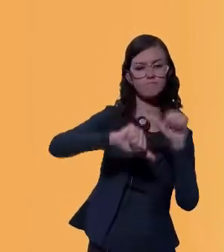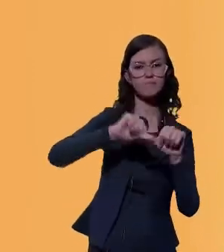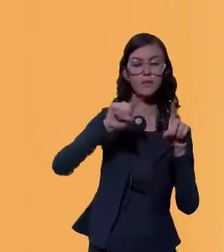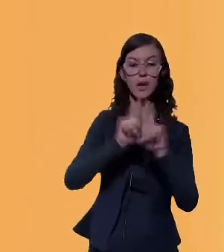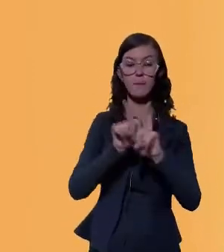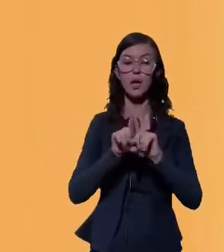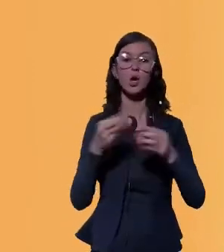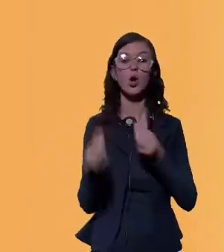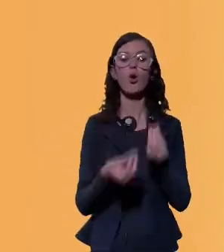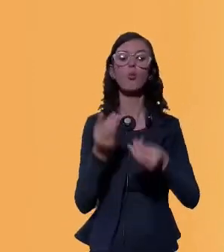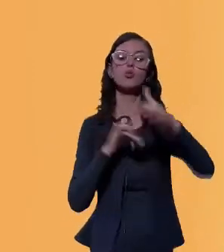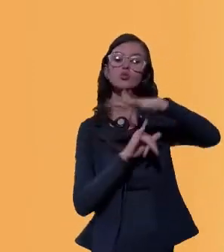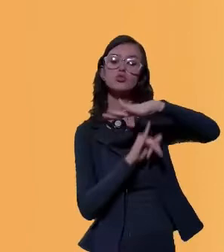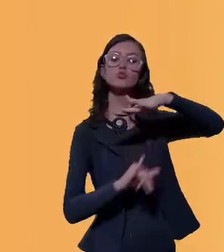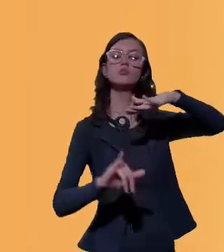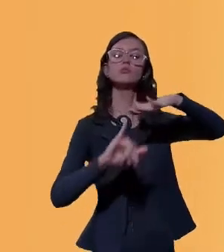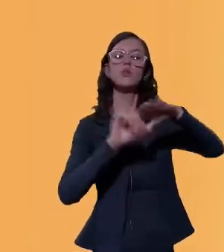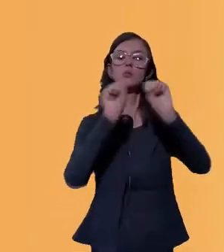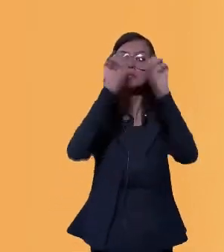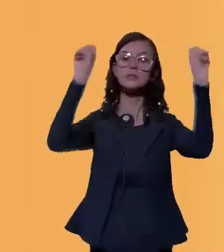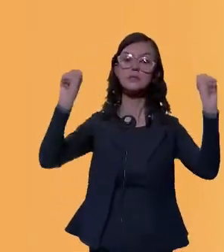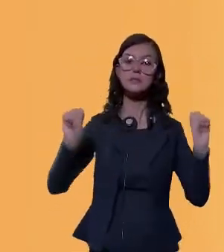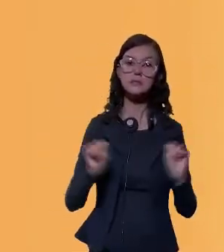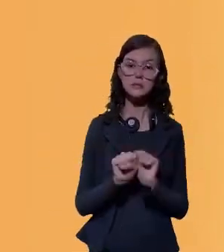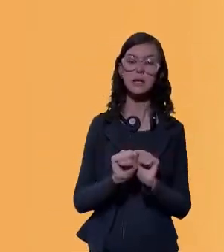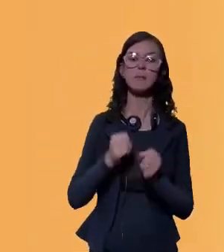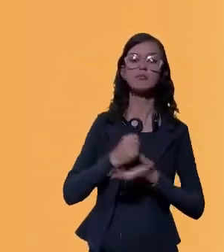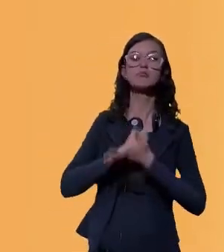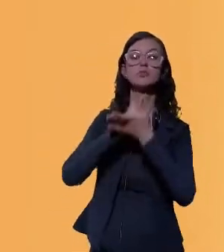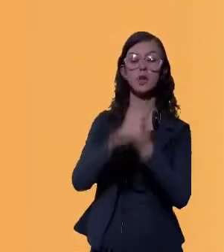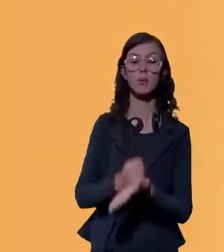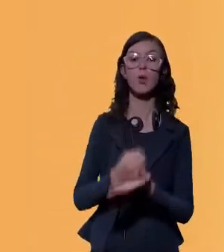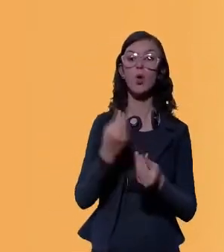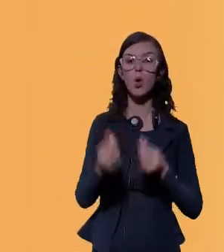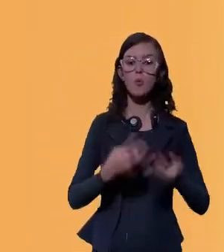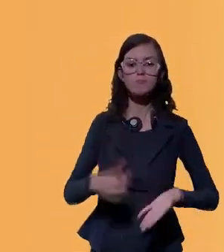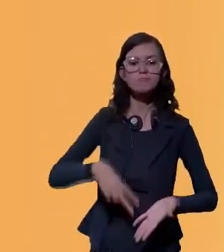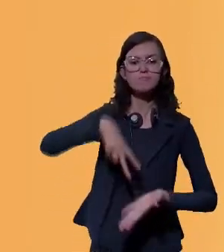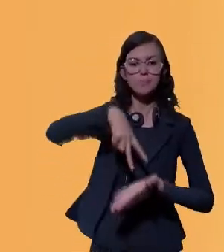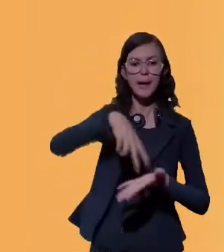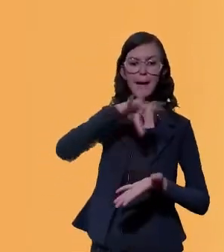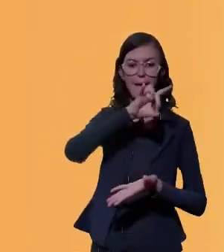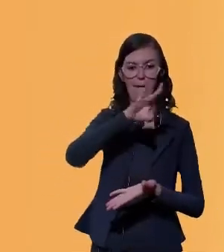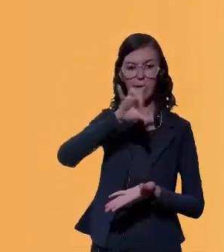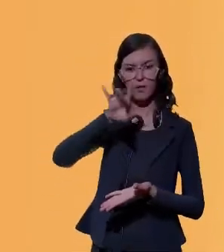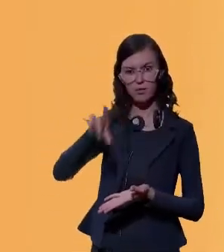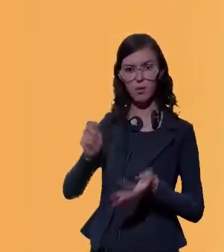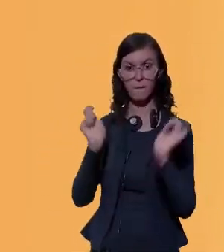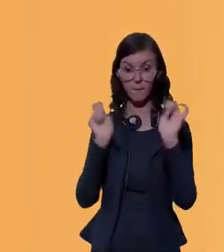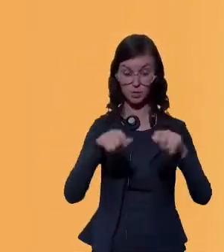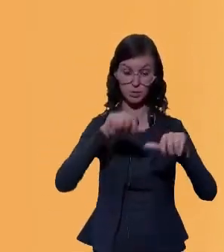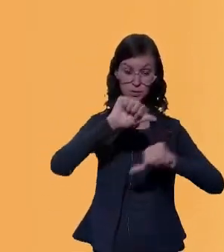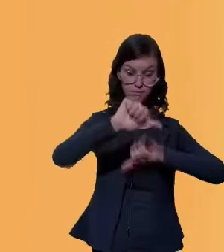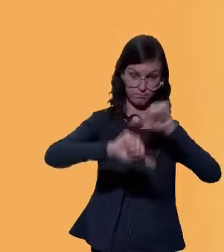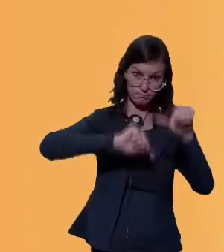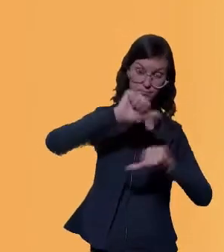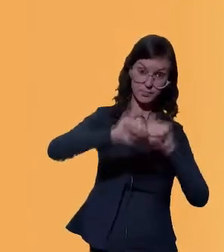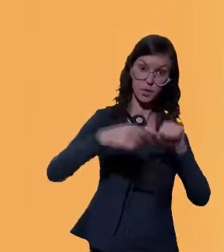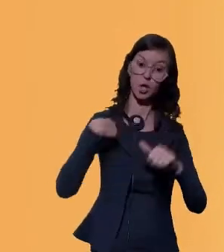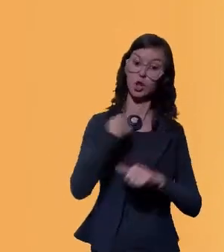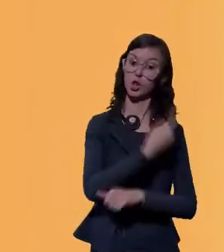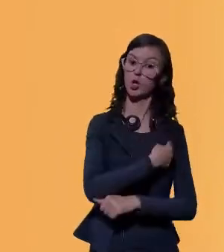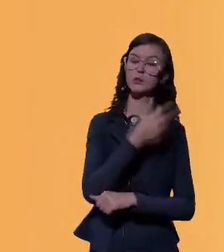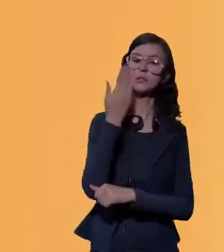instituições do Sistema Nacional de Fomento devem se posicionar em cada uma delas. E aí, por potencial transformador, nós